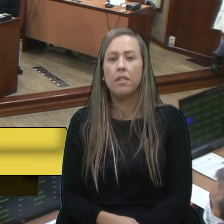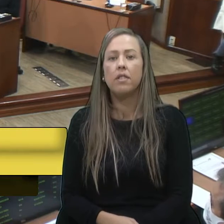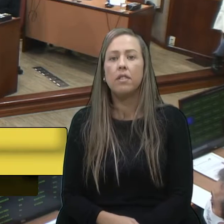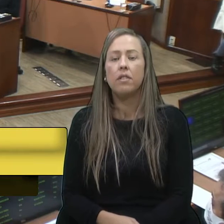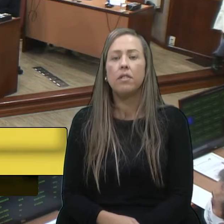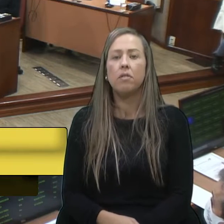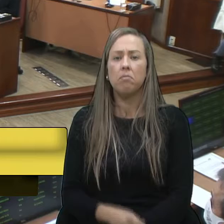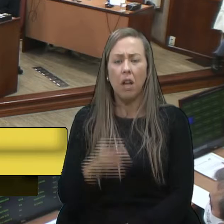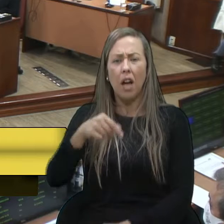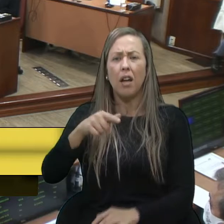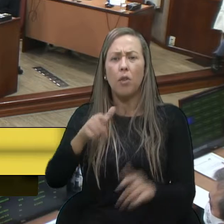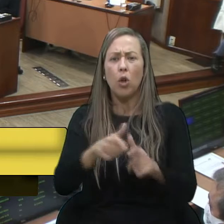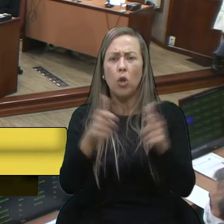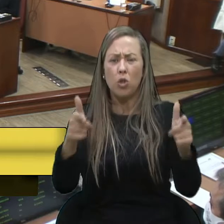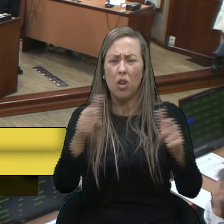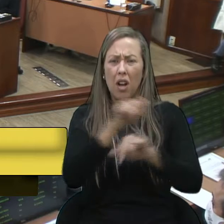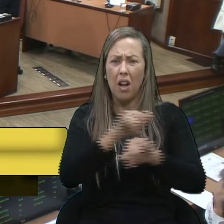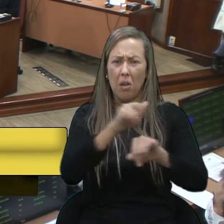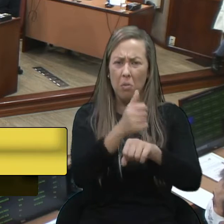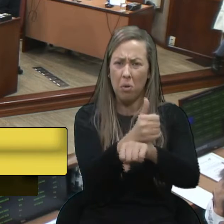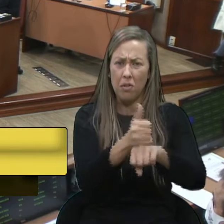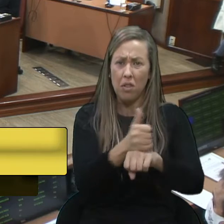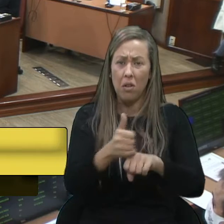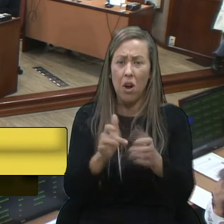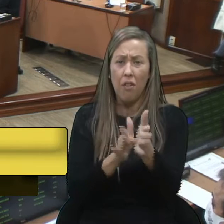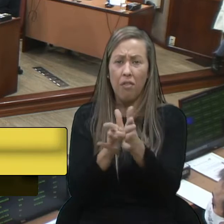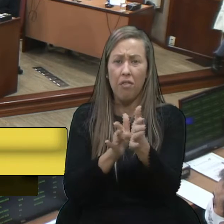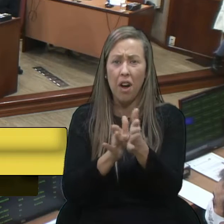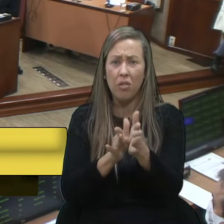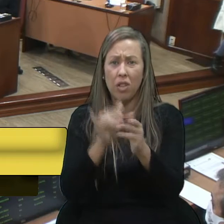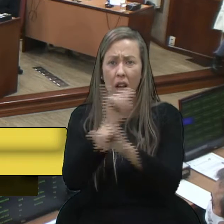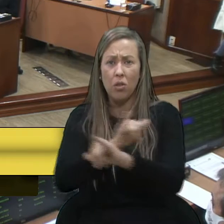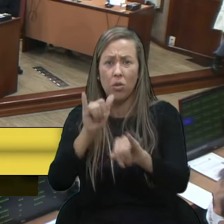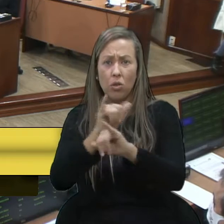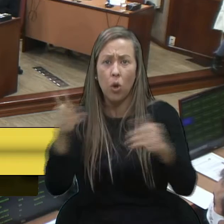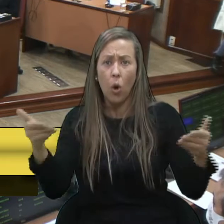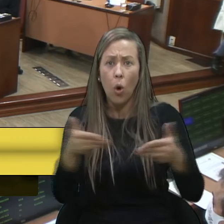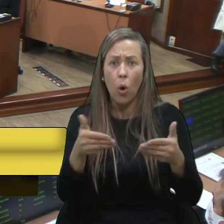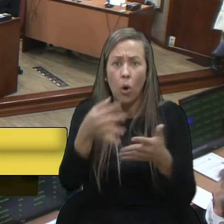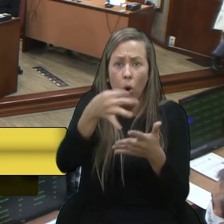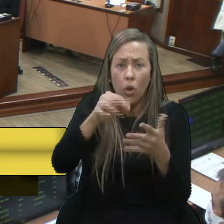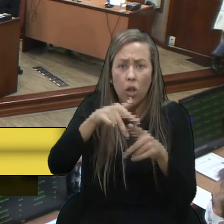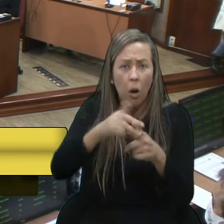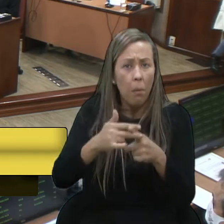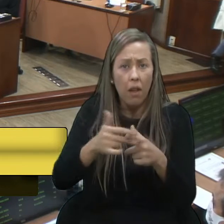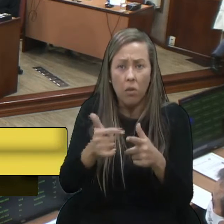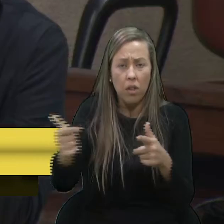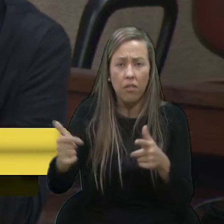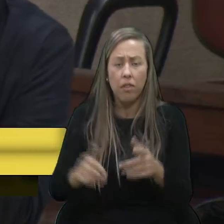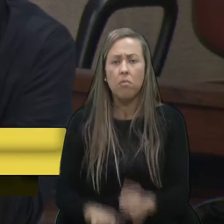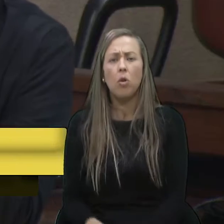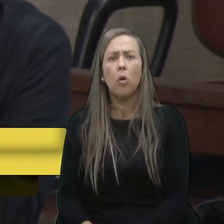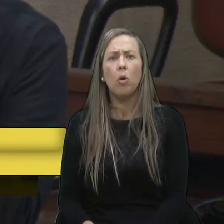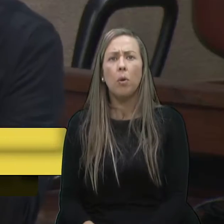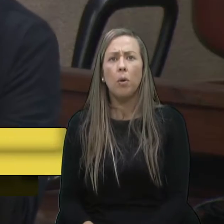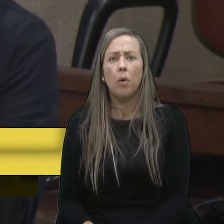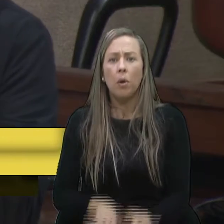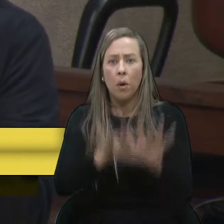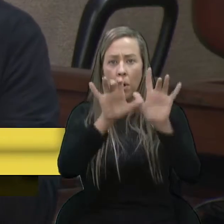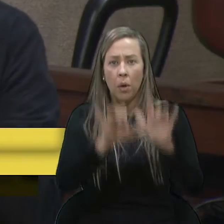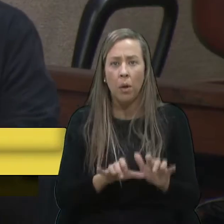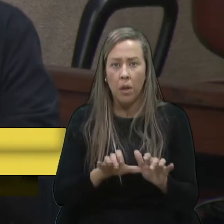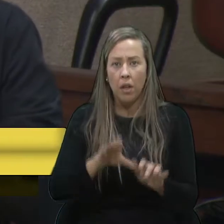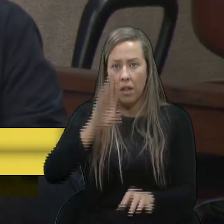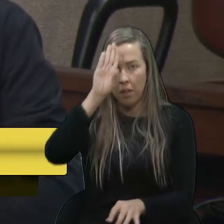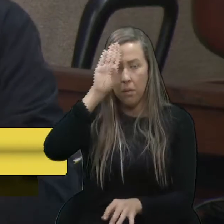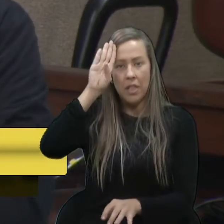esse mesmo jornalista publicou uma notícia falsa. Até achei que hoje ia ter a correção e não teve. Ele colocou, citou o vereador Bressão, o